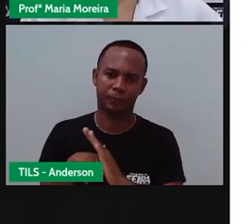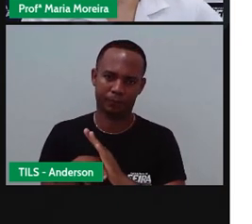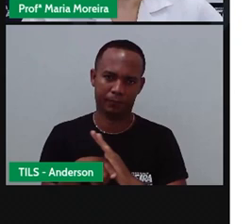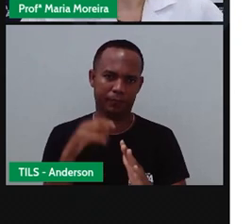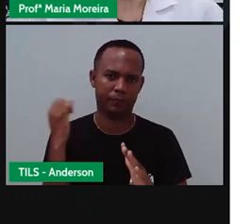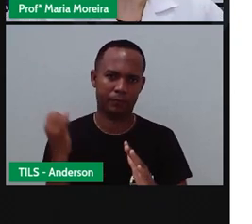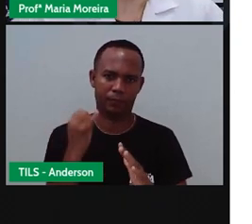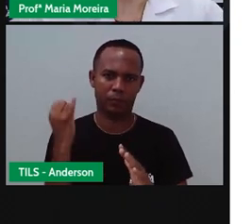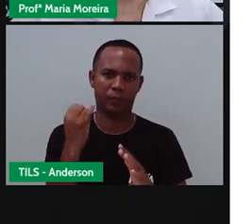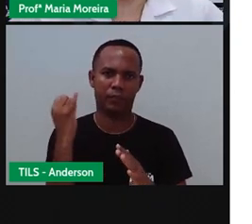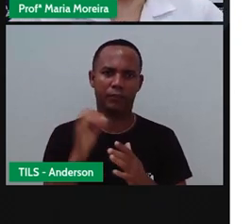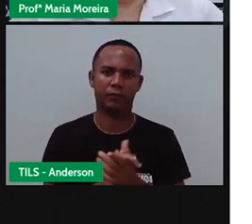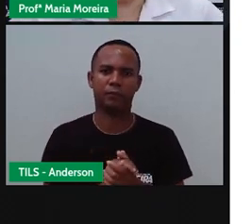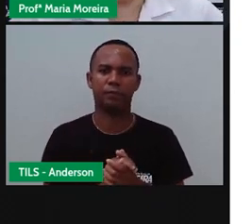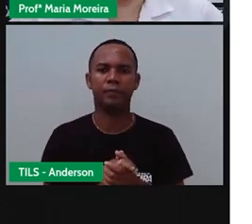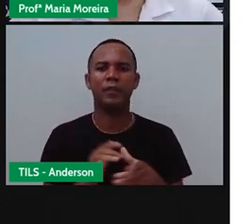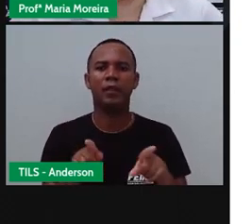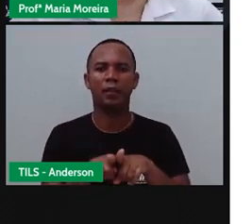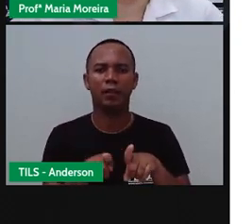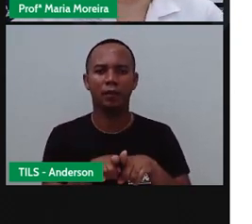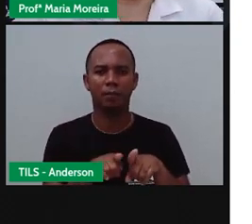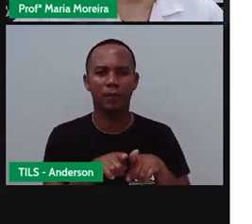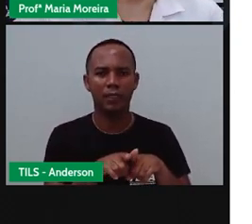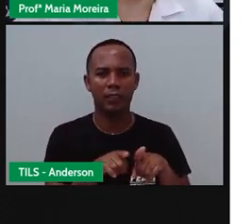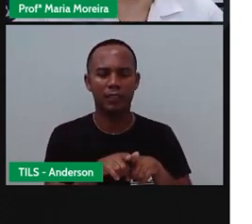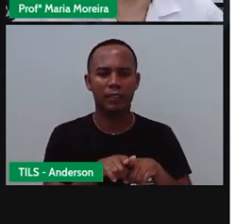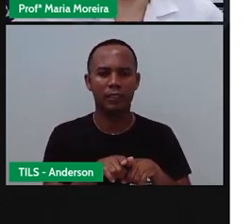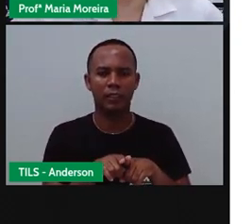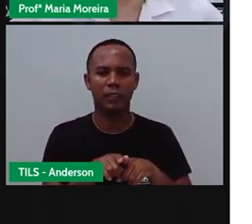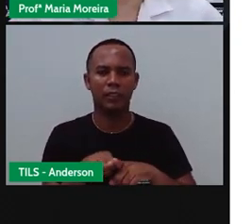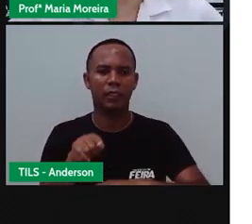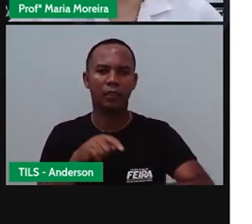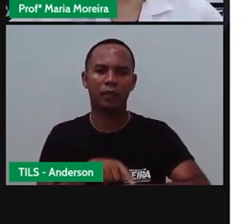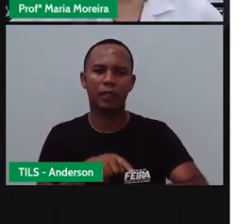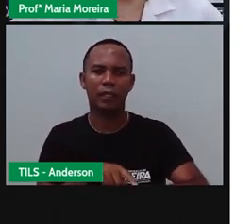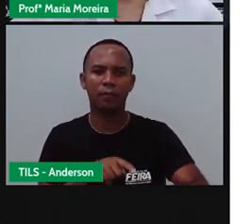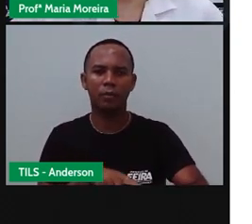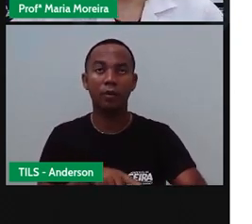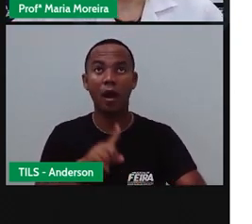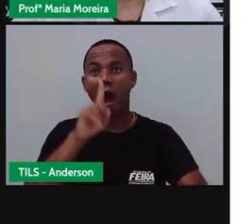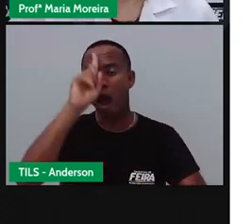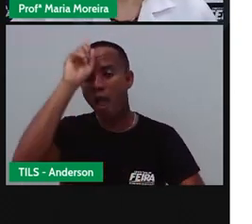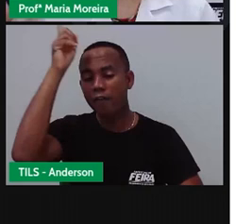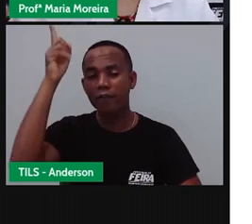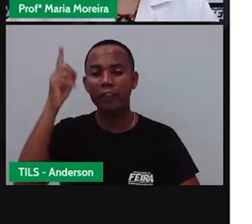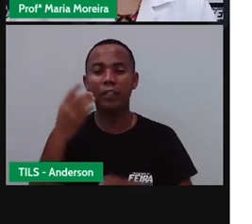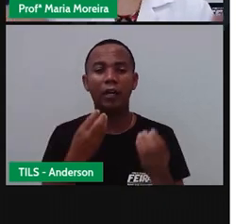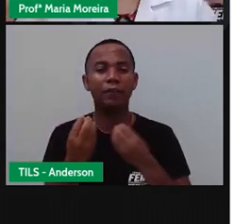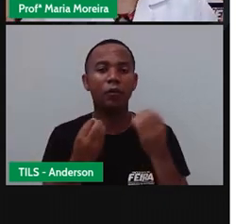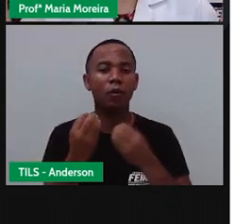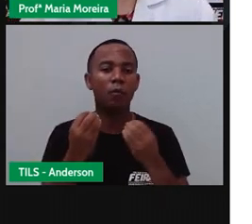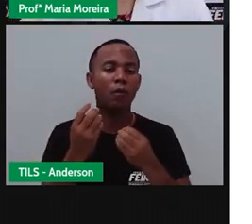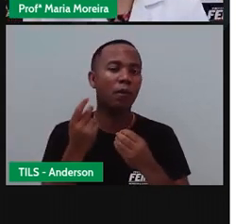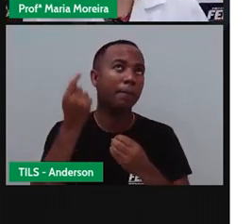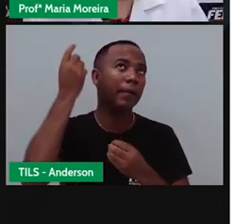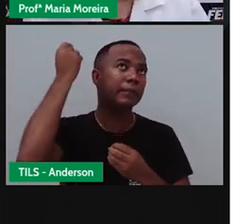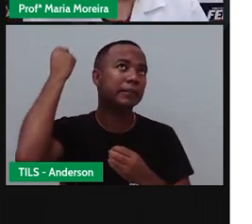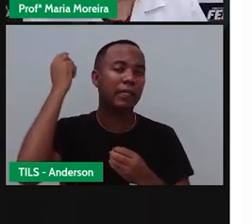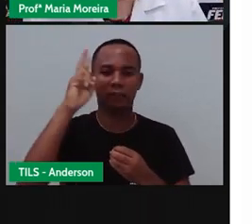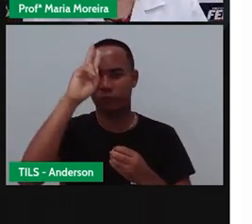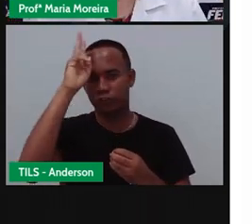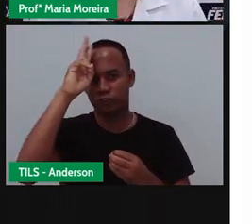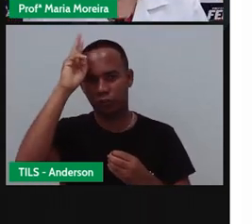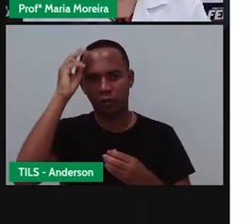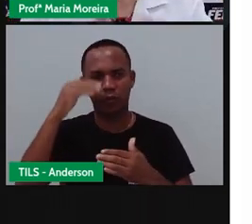Isso As medidas de tempo Elas foram inventadas Ao longo da história Da mesma forma Que os numerais Eles foram